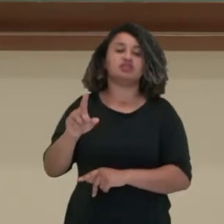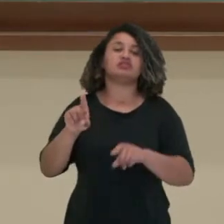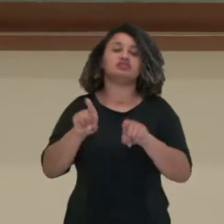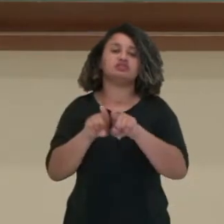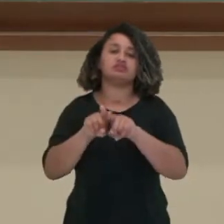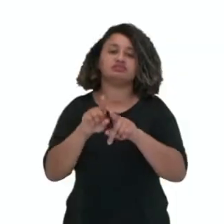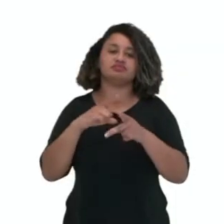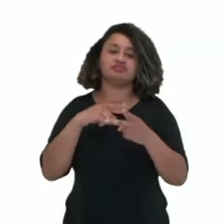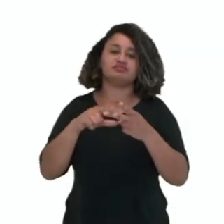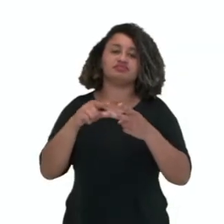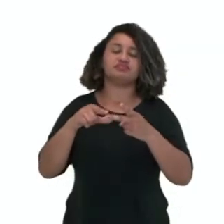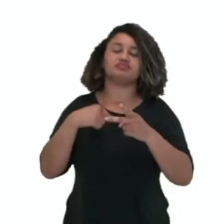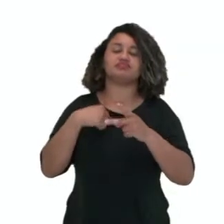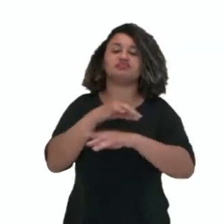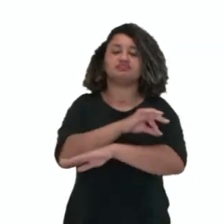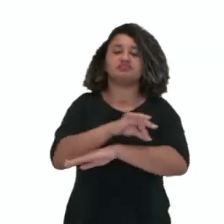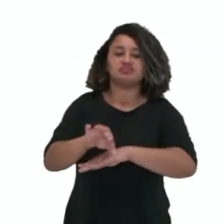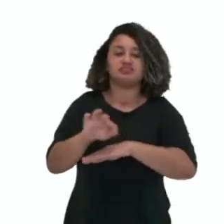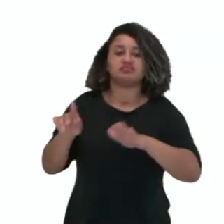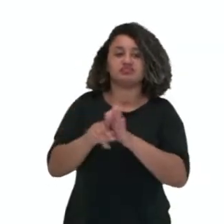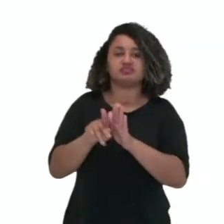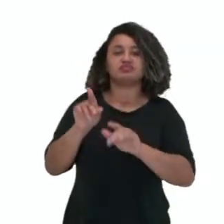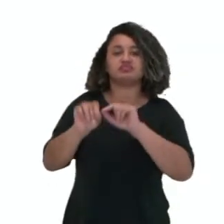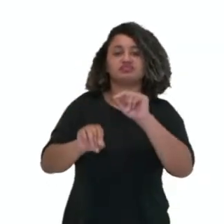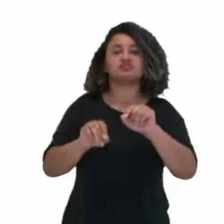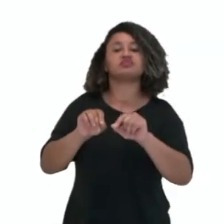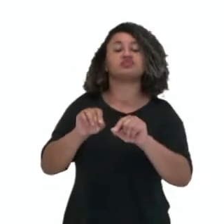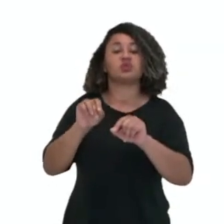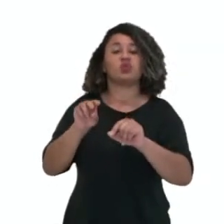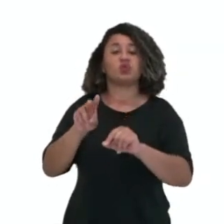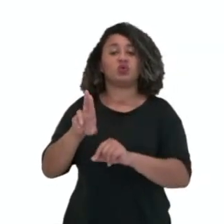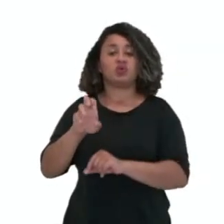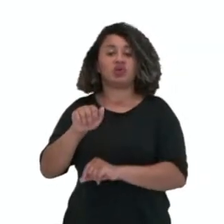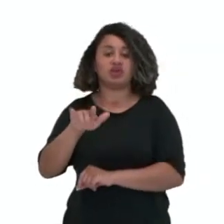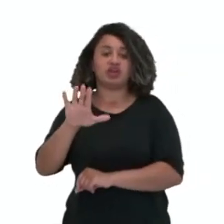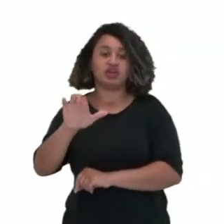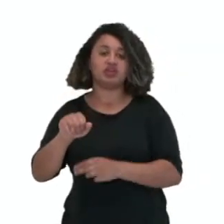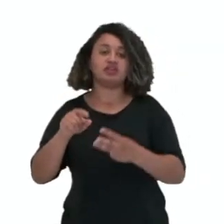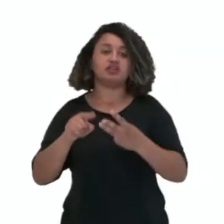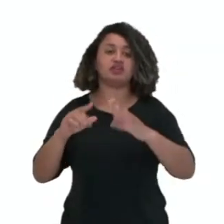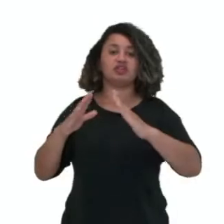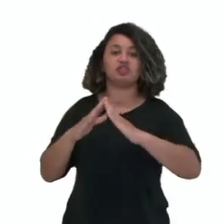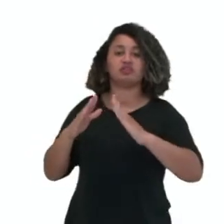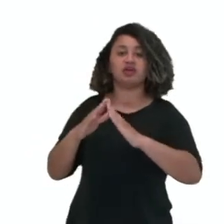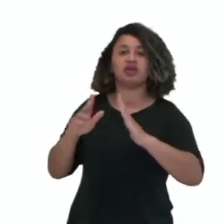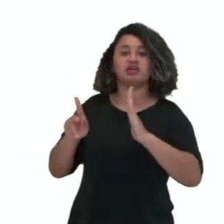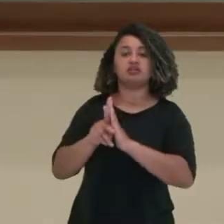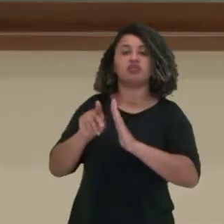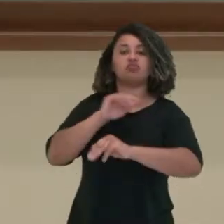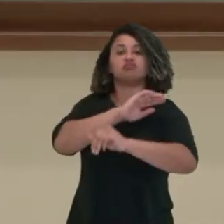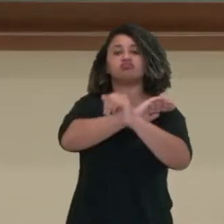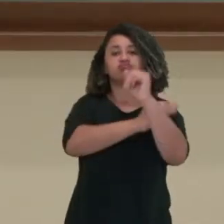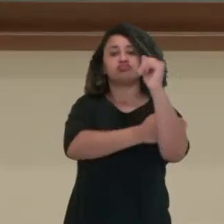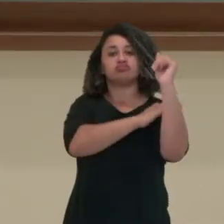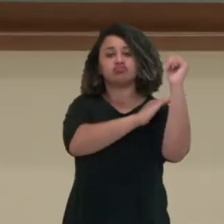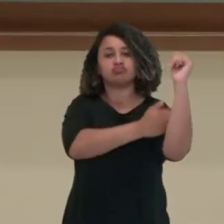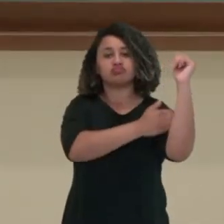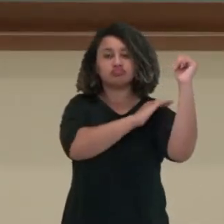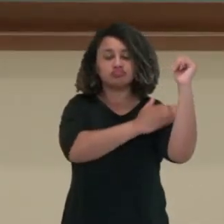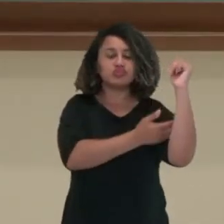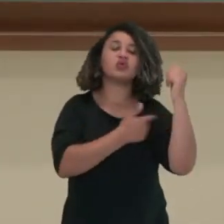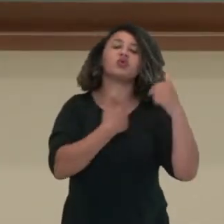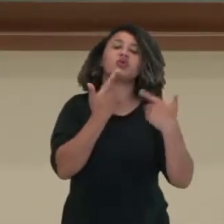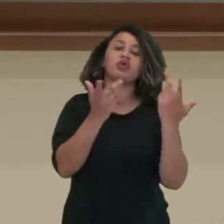temos aqui uma arquitetura típica ucraniana e também nós temos uma casa típica aqui no bosque polonês. Justamente